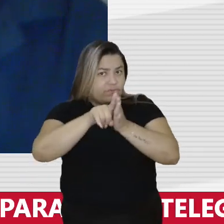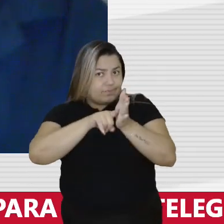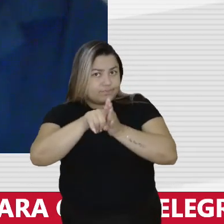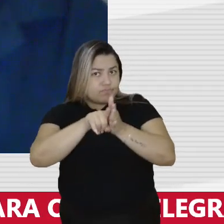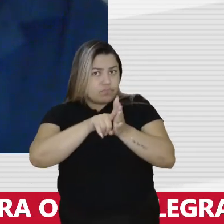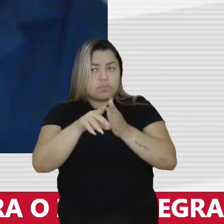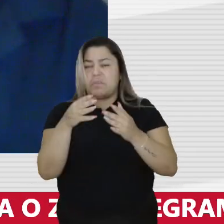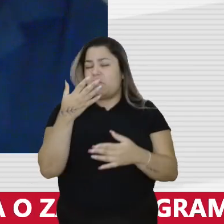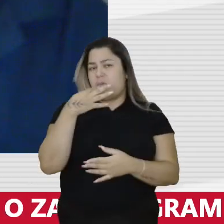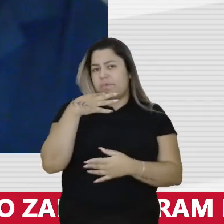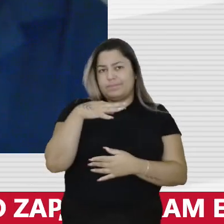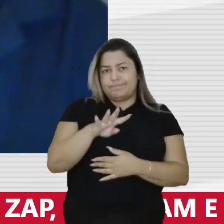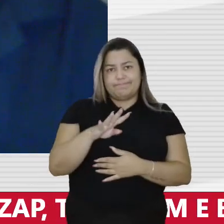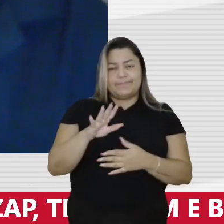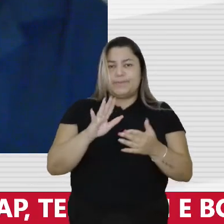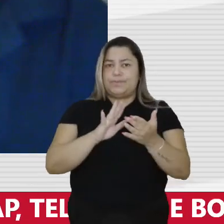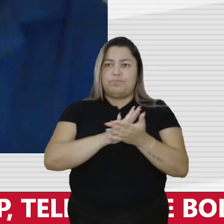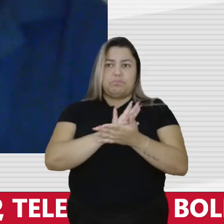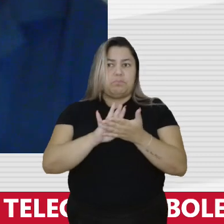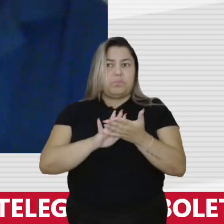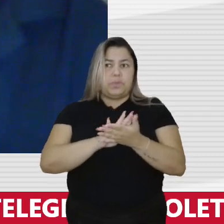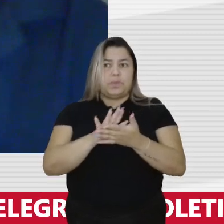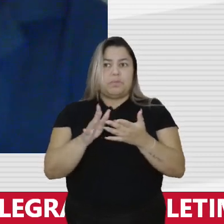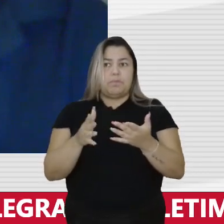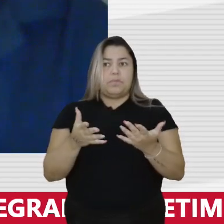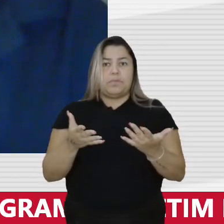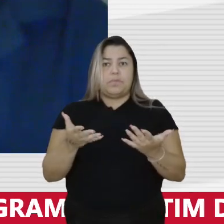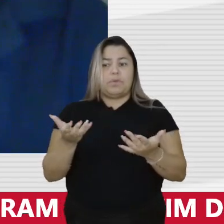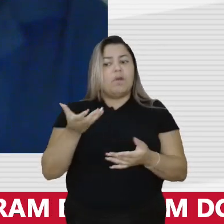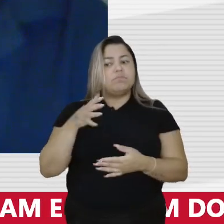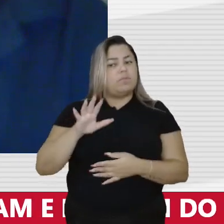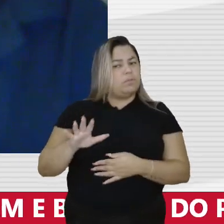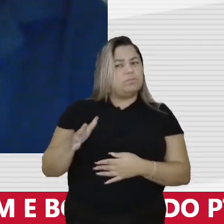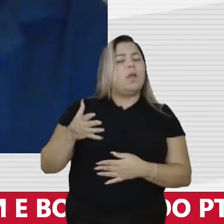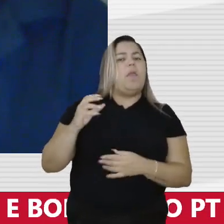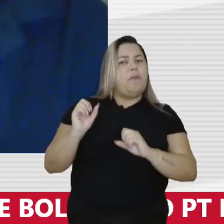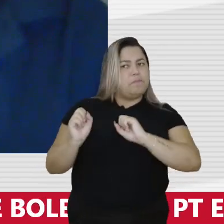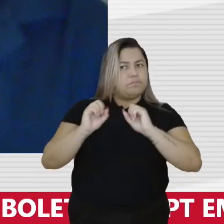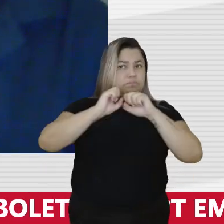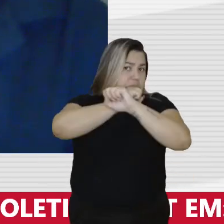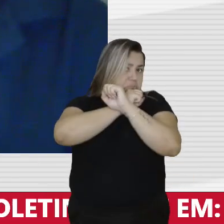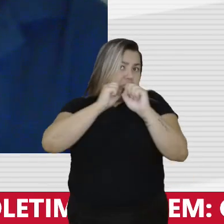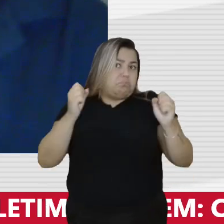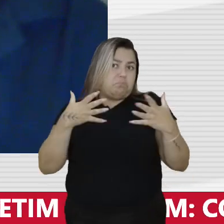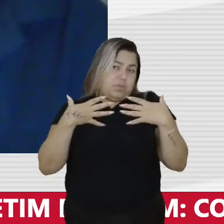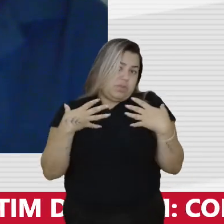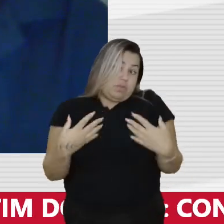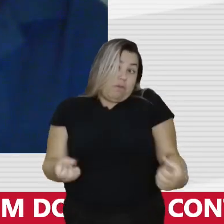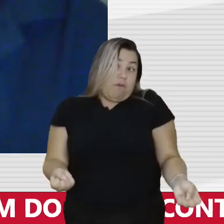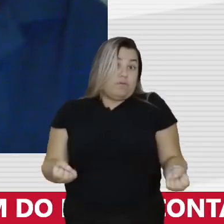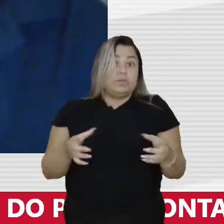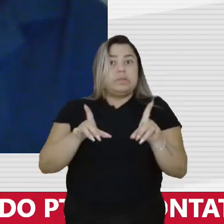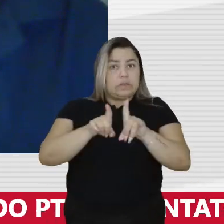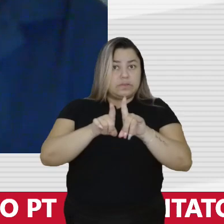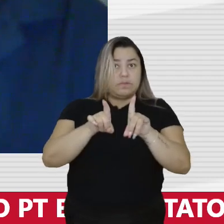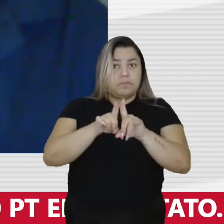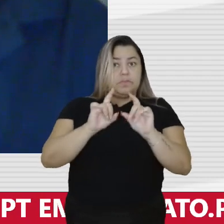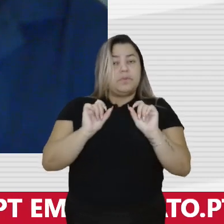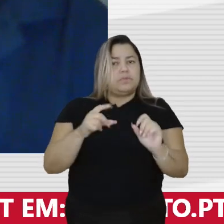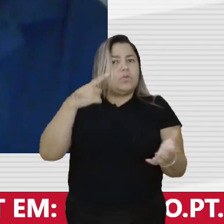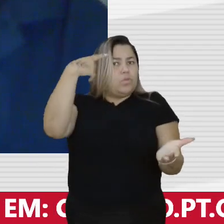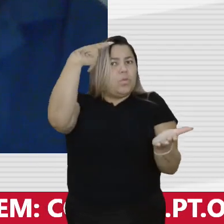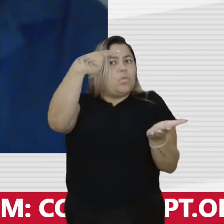e não querer saber se afinal do que nós estamos falando. É possível fazer isso? É aceitável? Esse ministro também está sendo